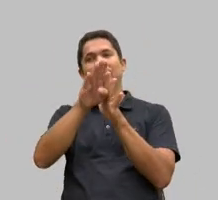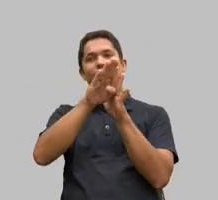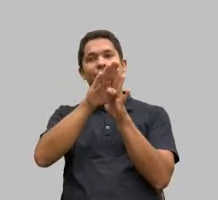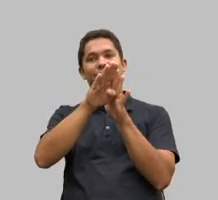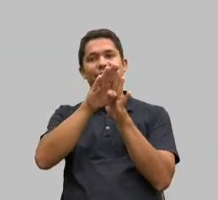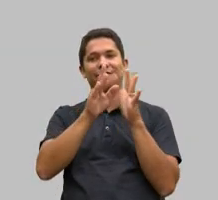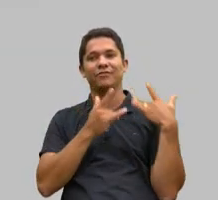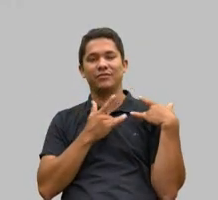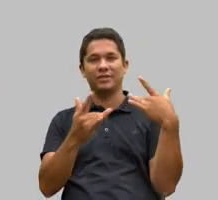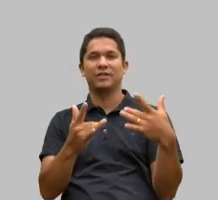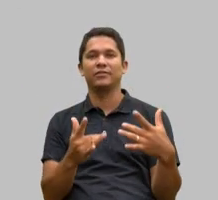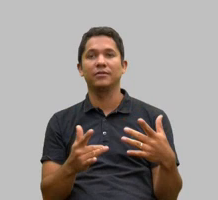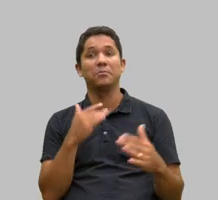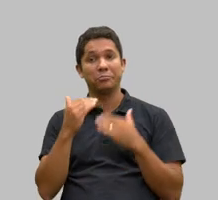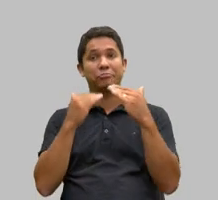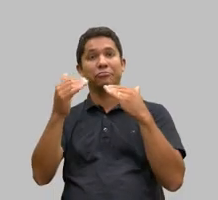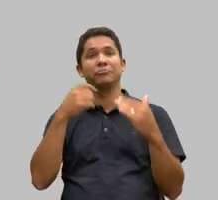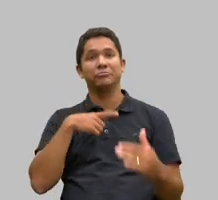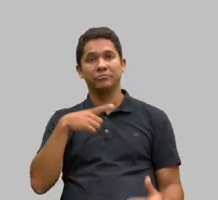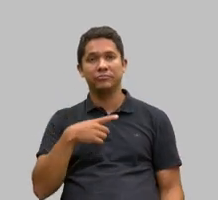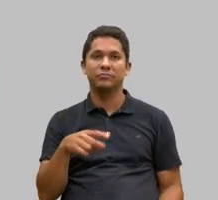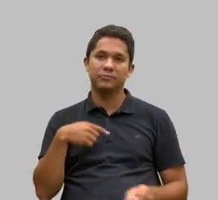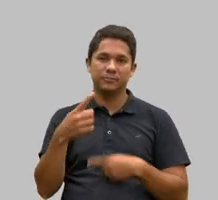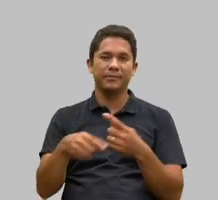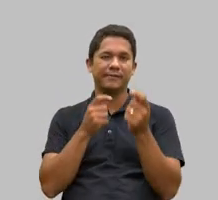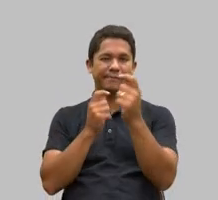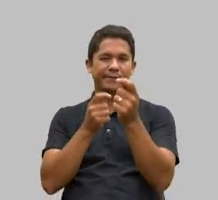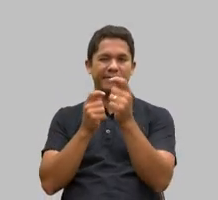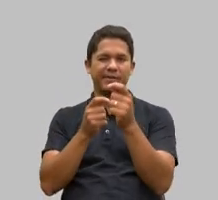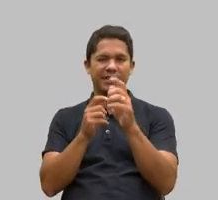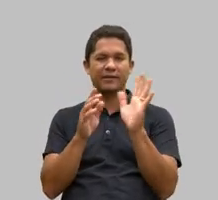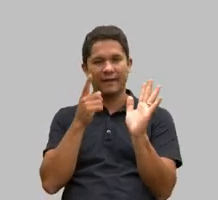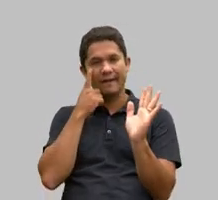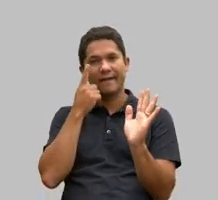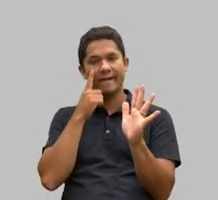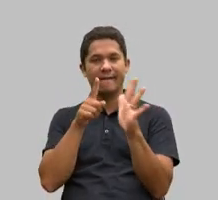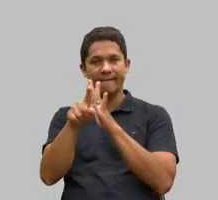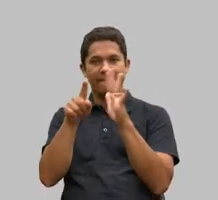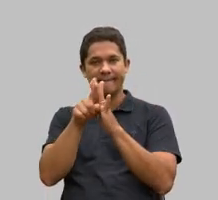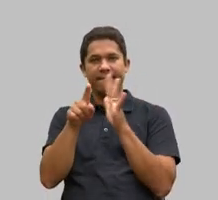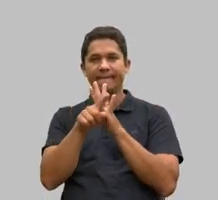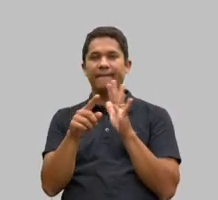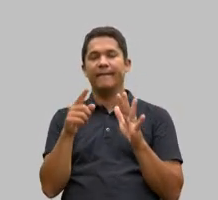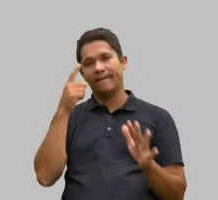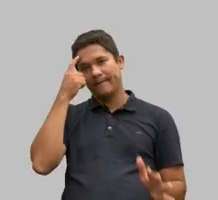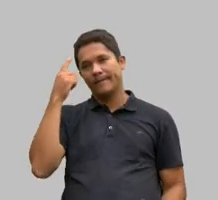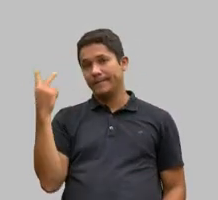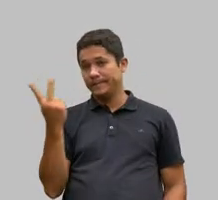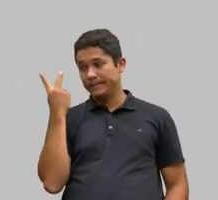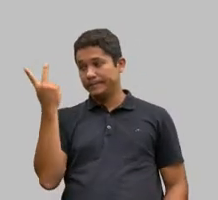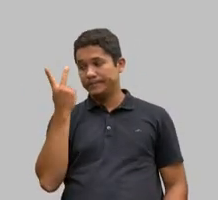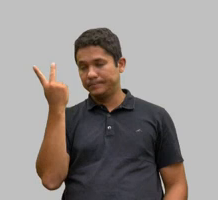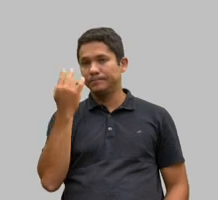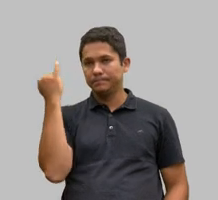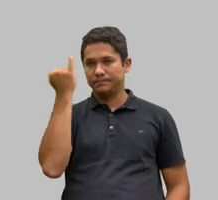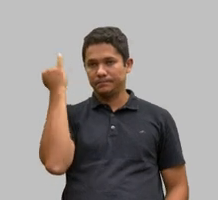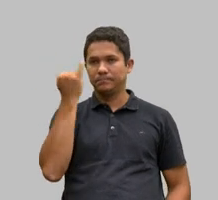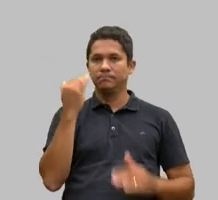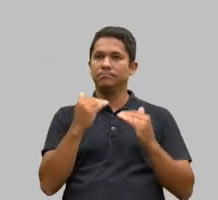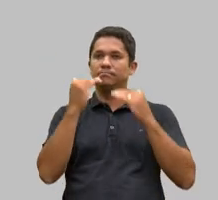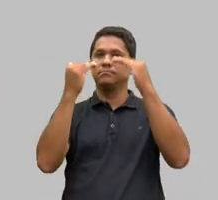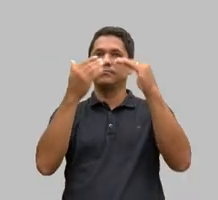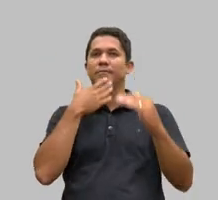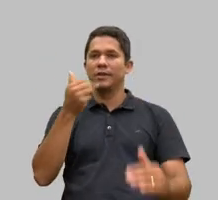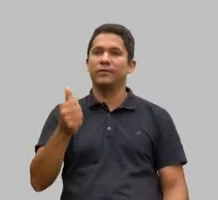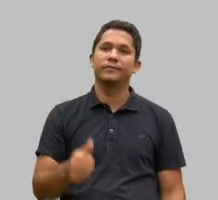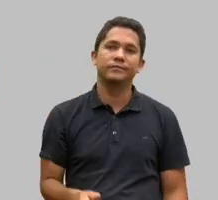grande e daqui a pouco eu vou fazer umas provocações para valorizar, então, esse avanço com mais celeridade. E